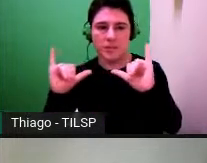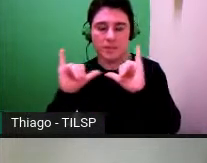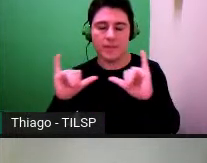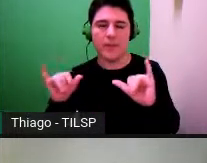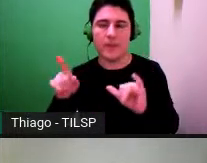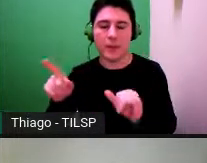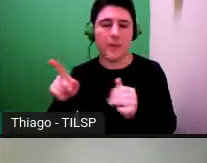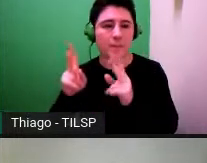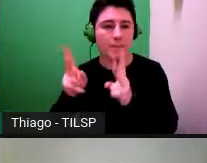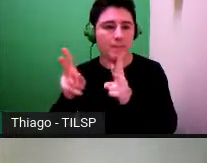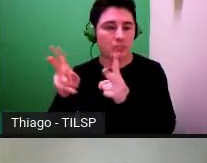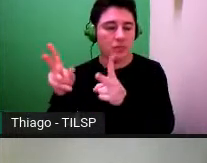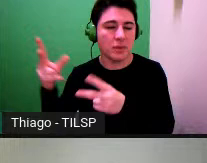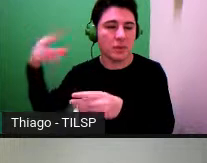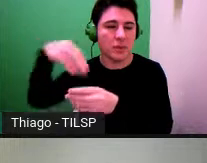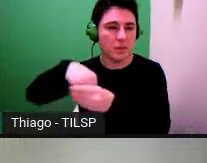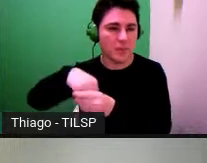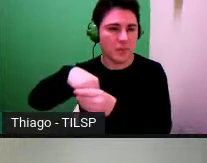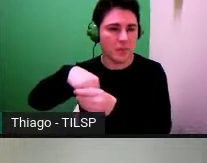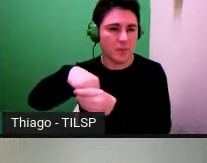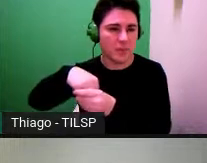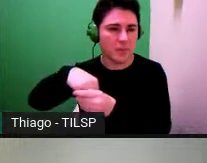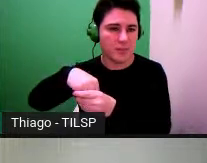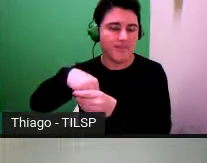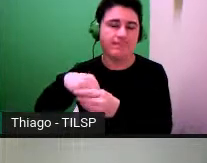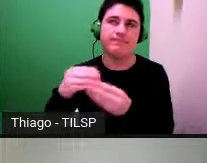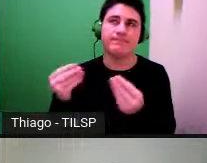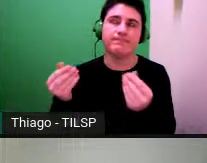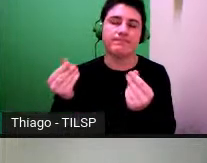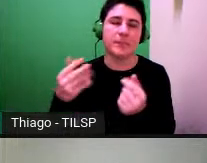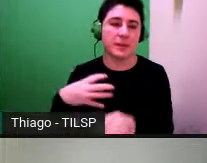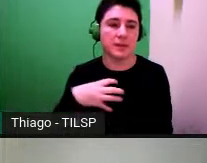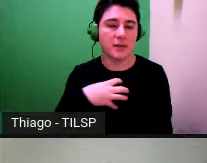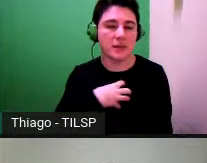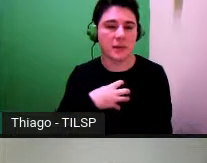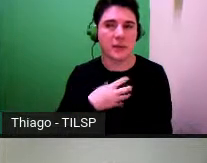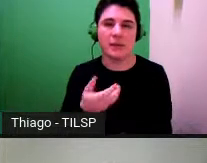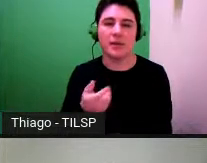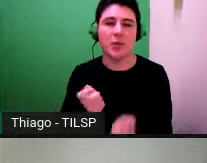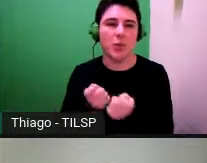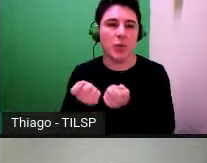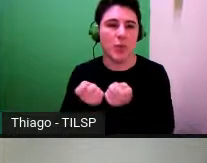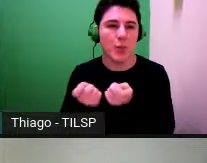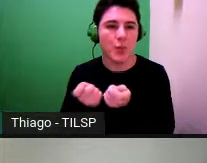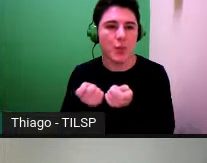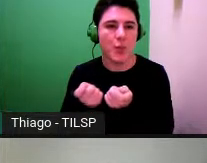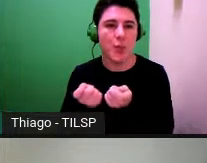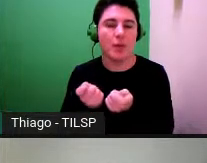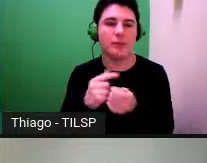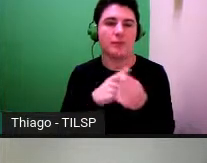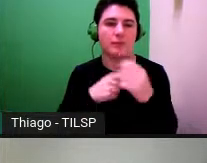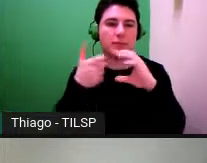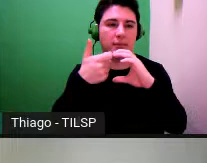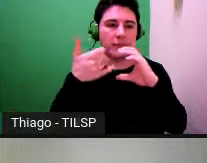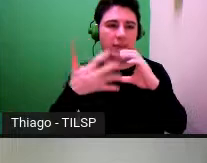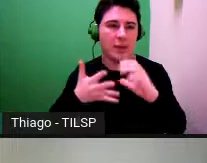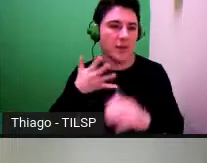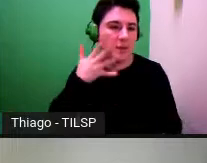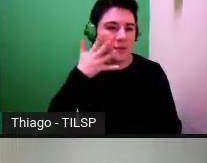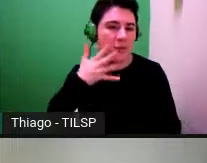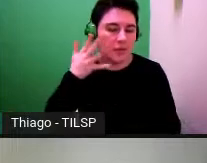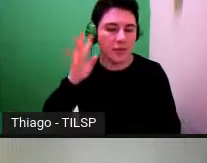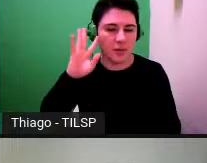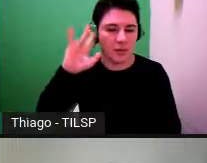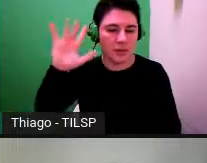mantêm dentro de uma espécie de controle com características de discurso teórico de